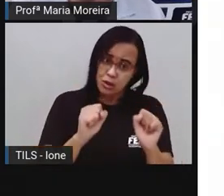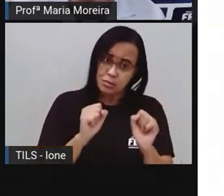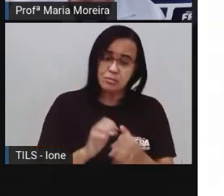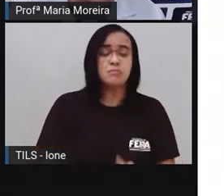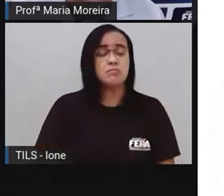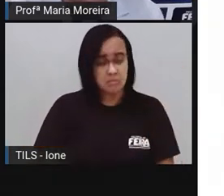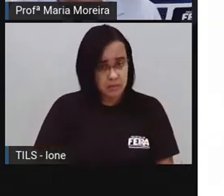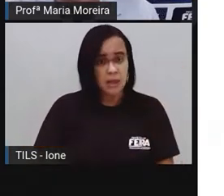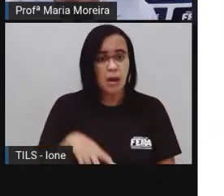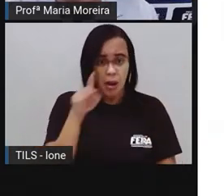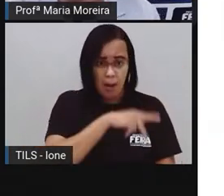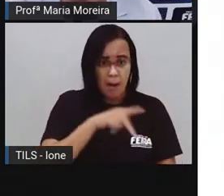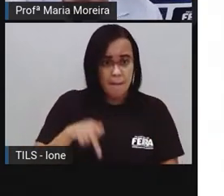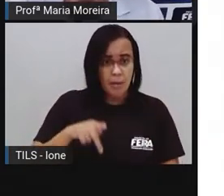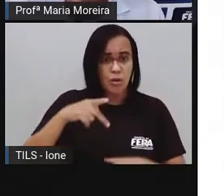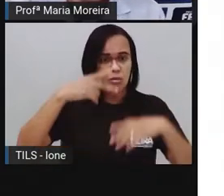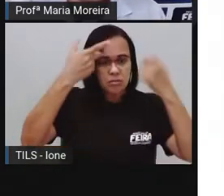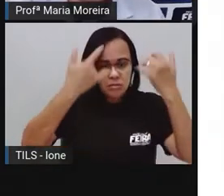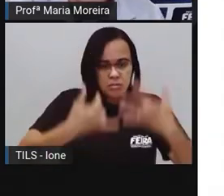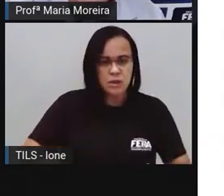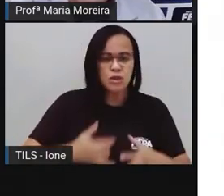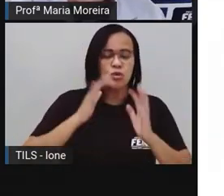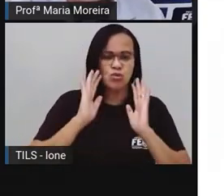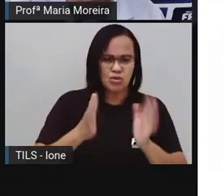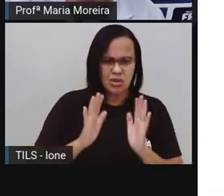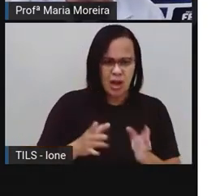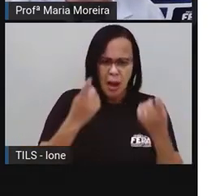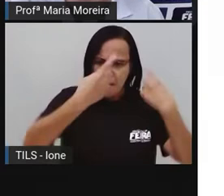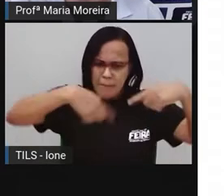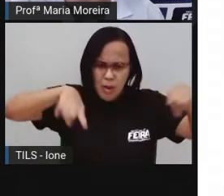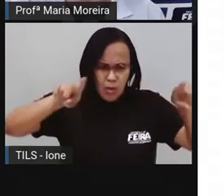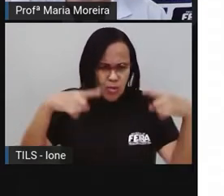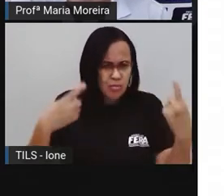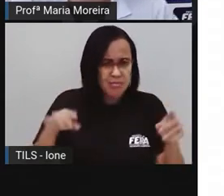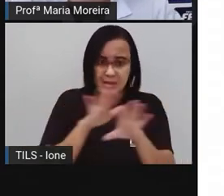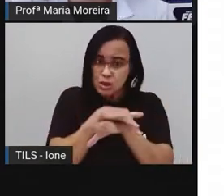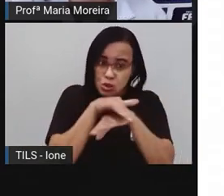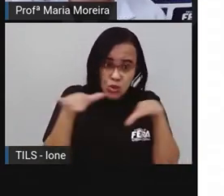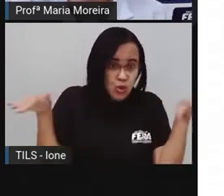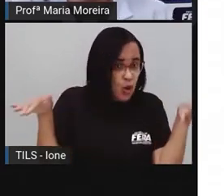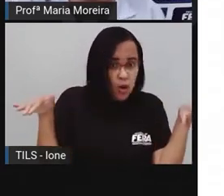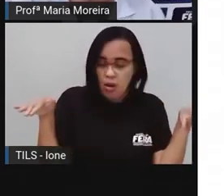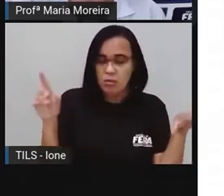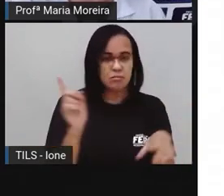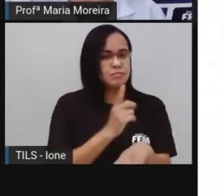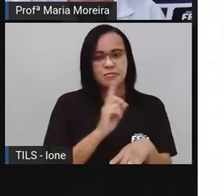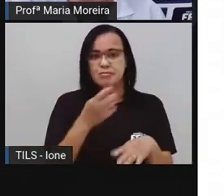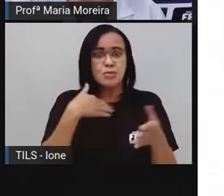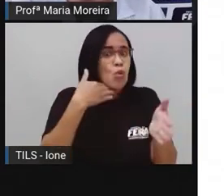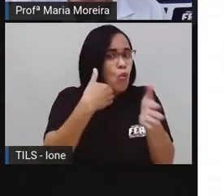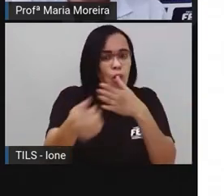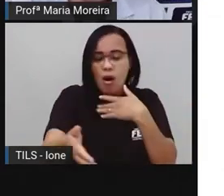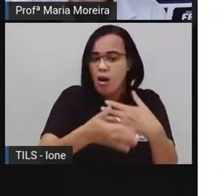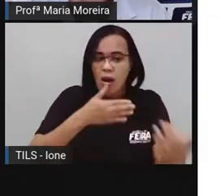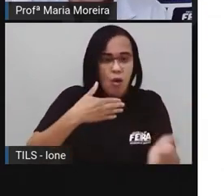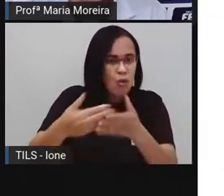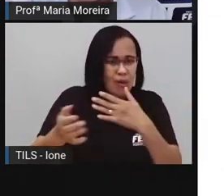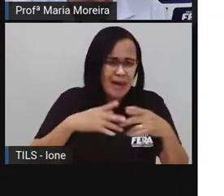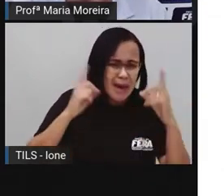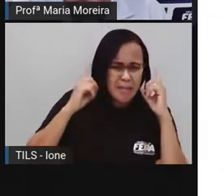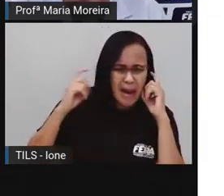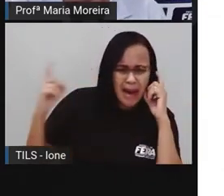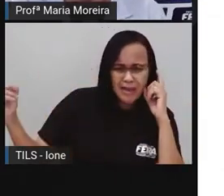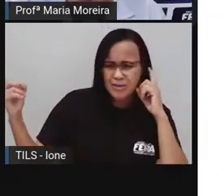Como a Pró falou, não é só o som da música, né? Qualquer emissão de ruído ou som,